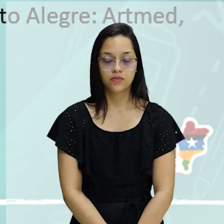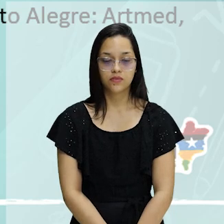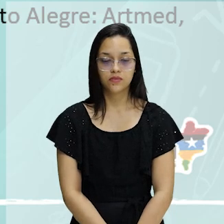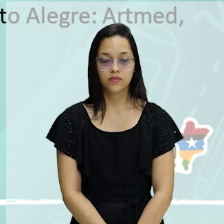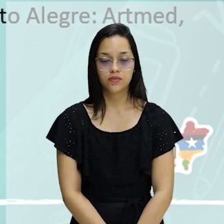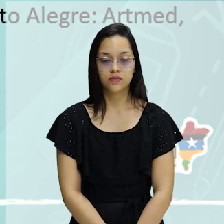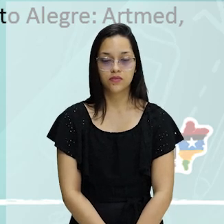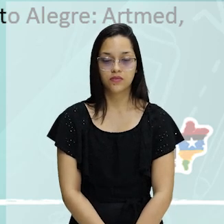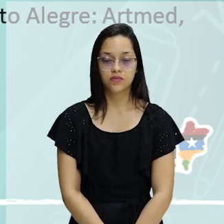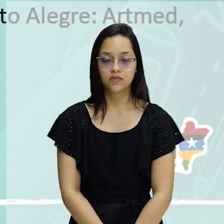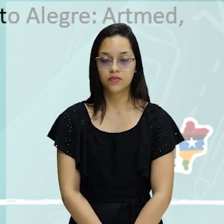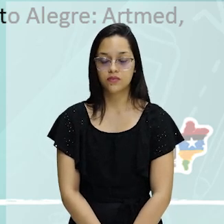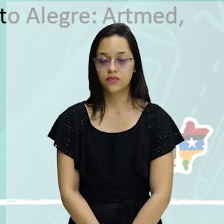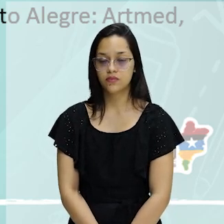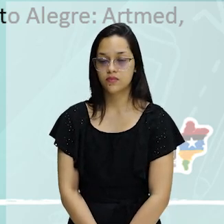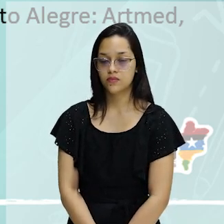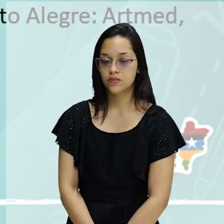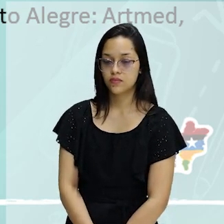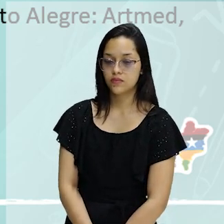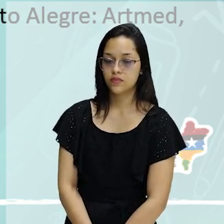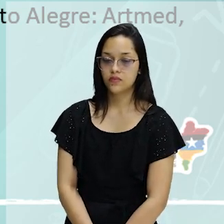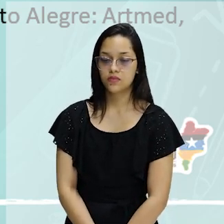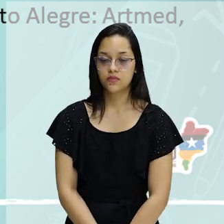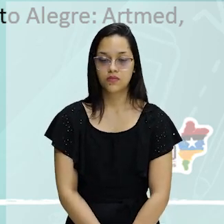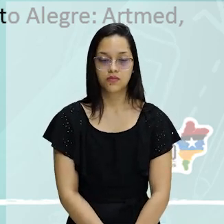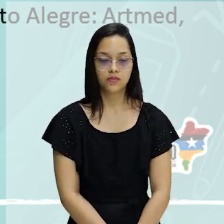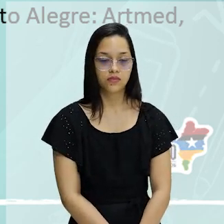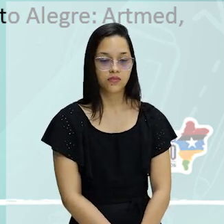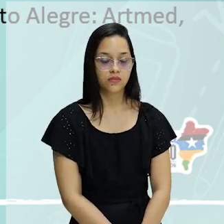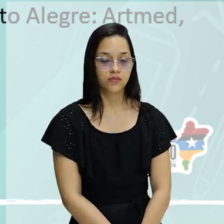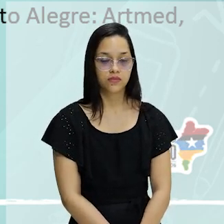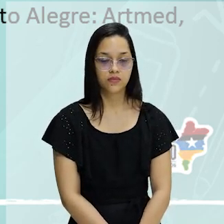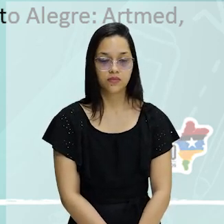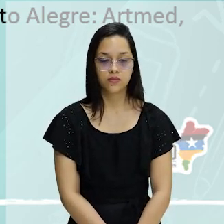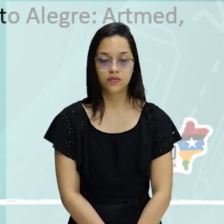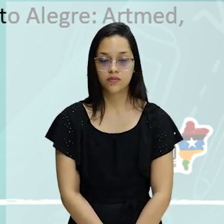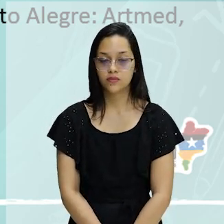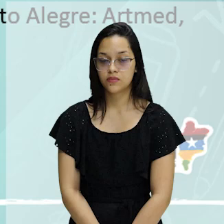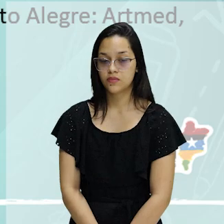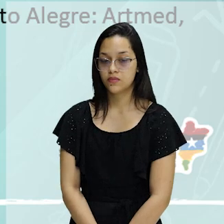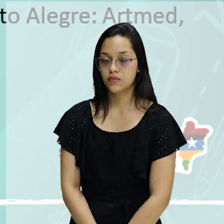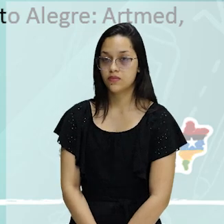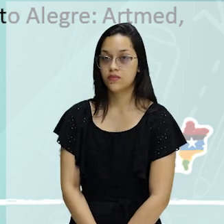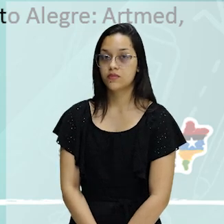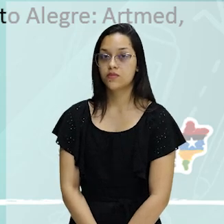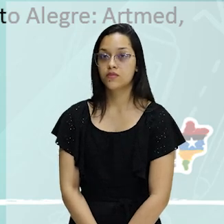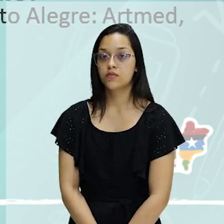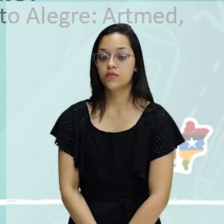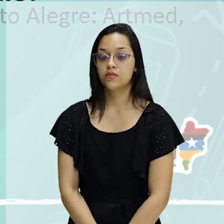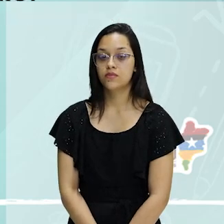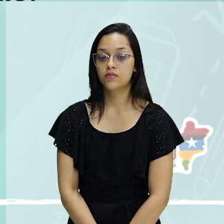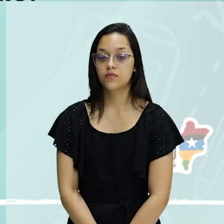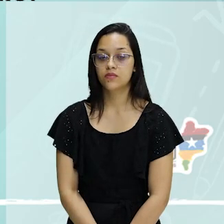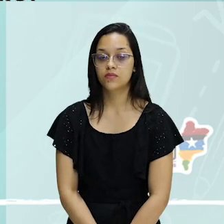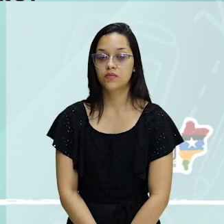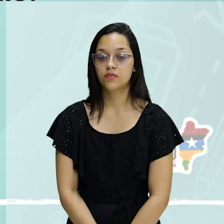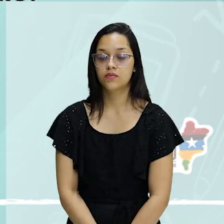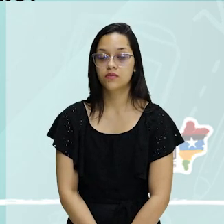o mergulho nos diversos aprofundamentos de um tema, como se o texto tivesse camadas e dimensões ou planos. A partir daí,